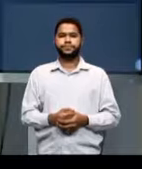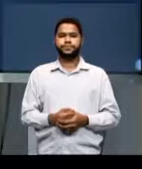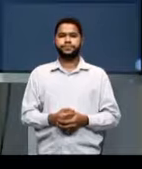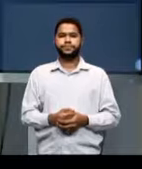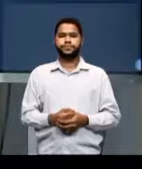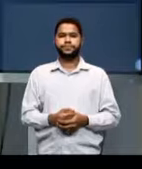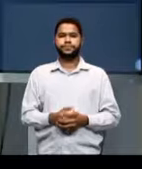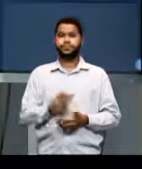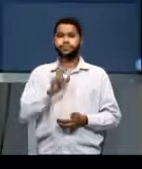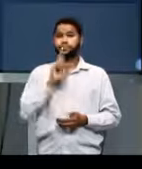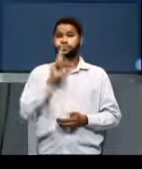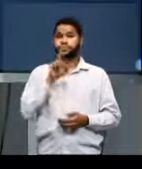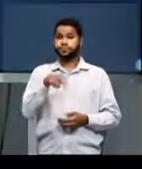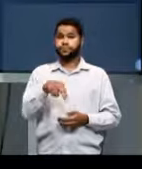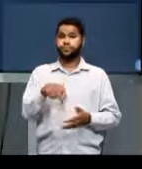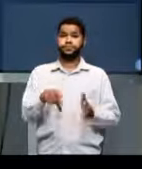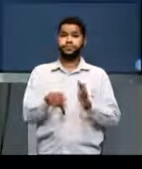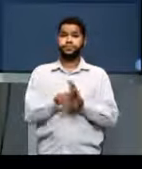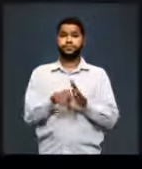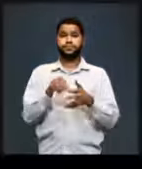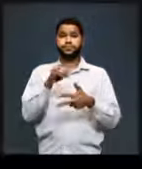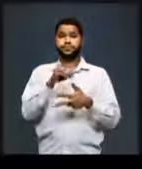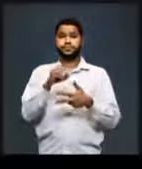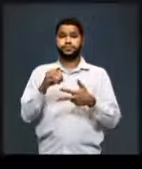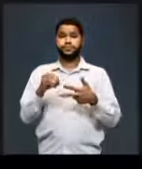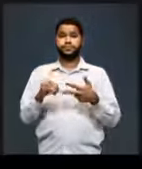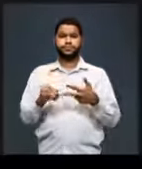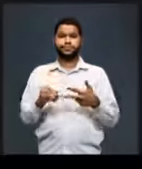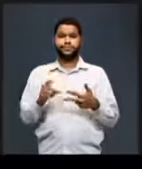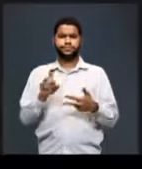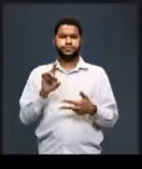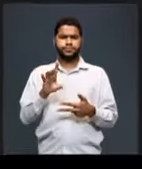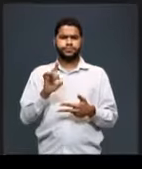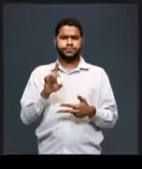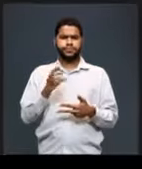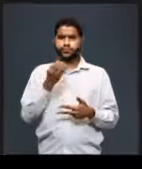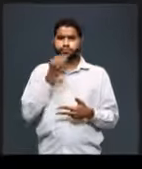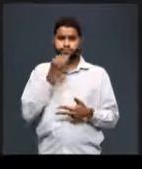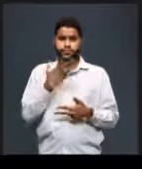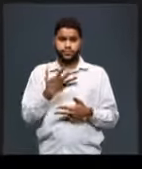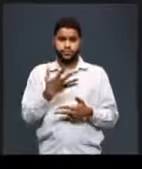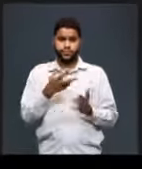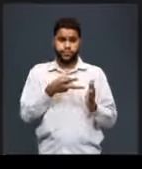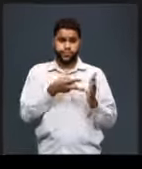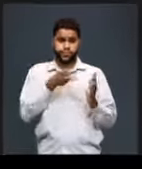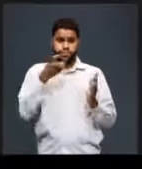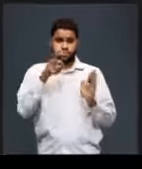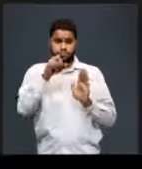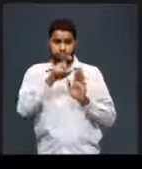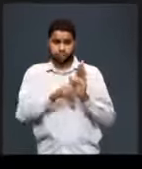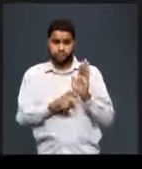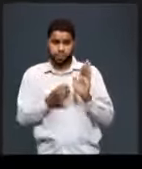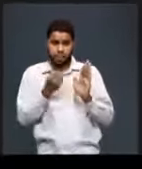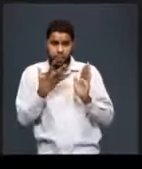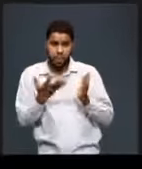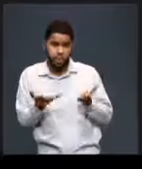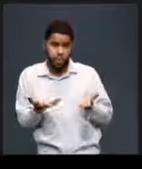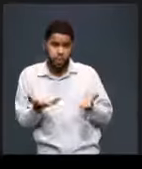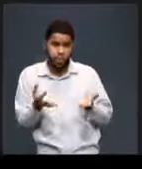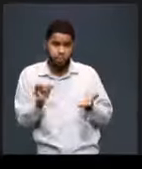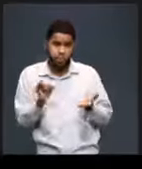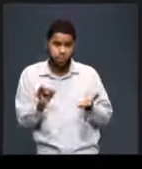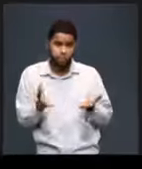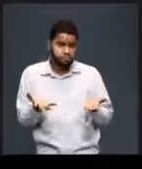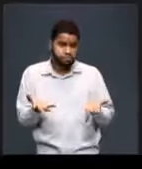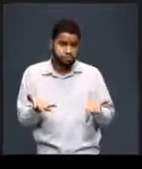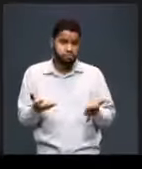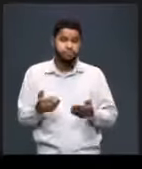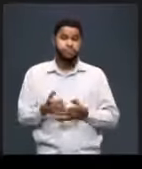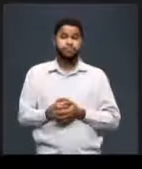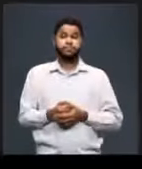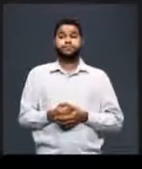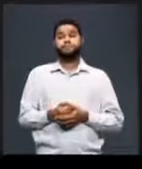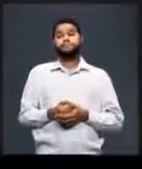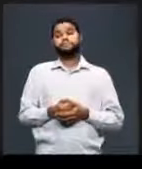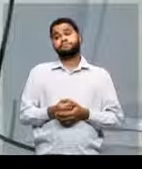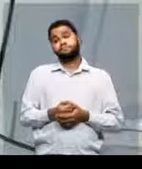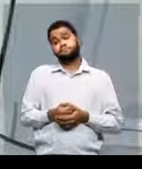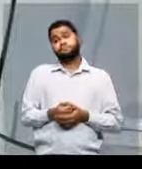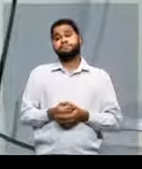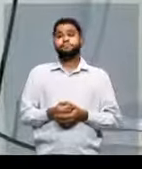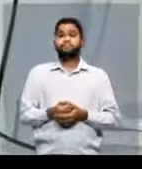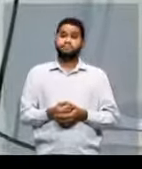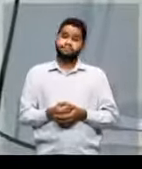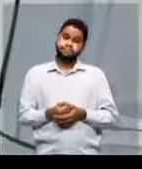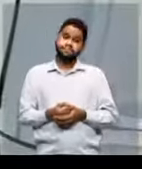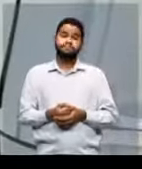Para responder questões do Enem, basta uma boa interpretação de texto, professor Alex? Ah, gente, assim,